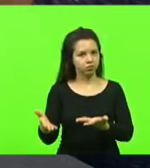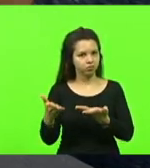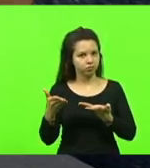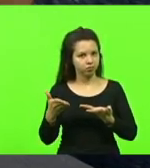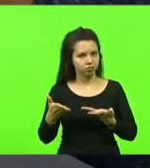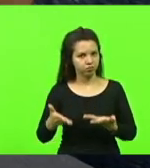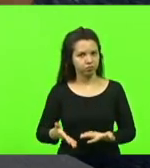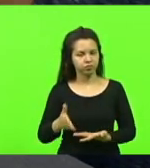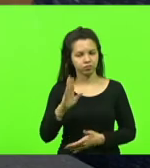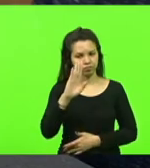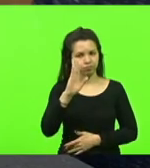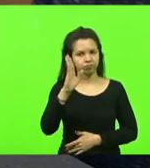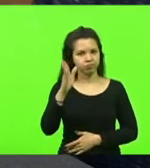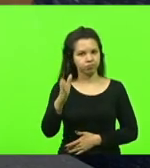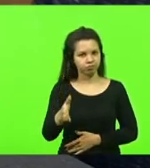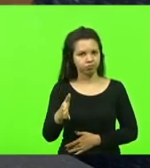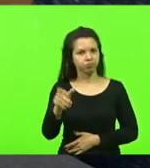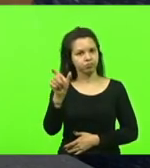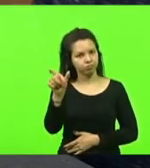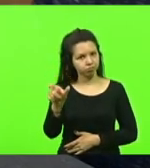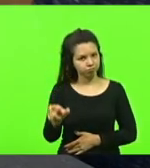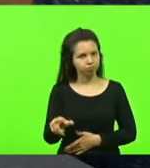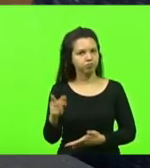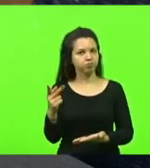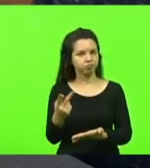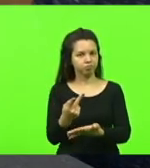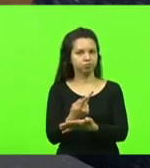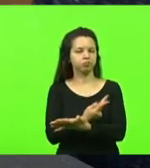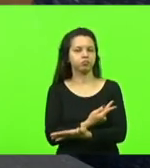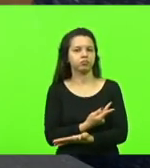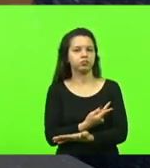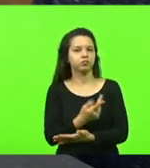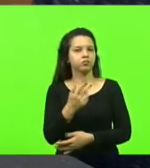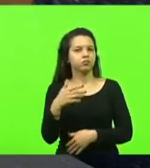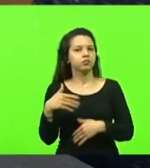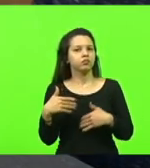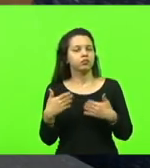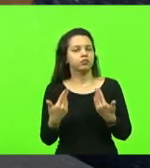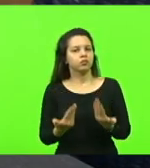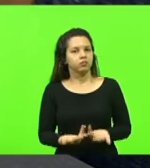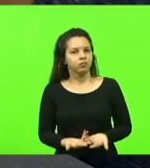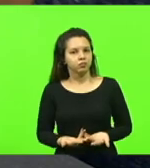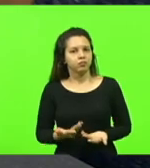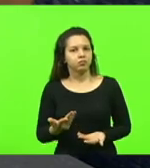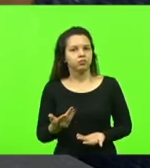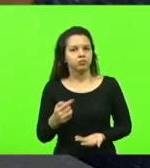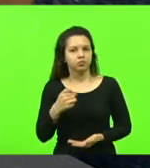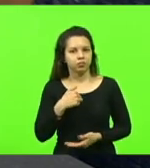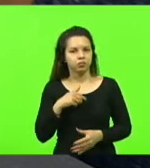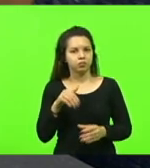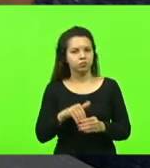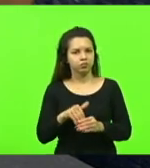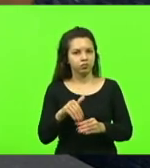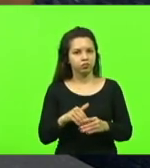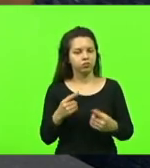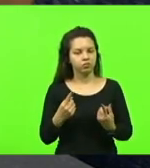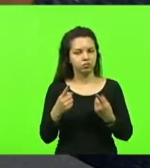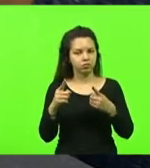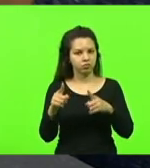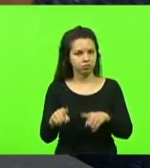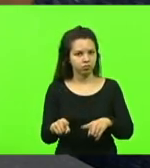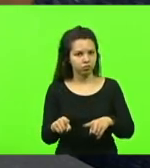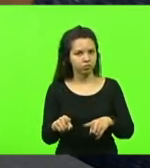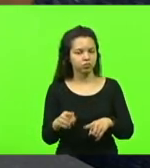direcionado, está na direção errada para a pessoa errada. Então, eu, na verdade, vou votar contra esse requerimento.